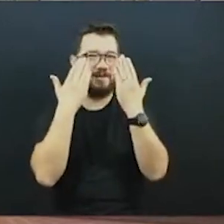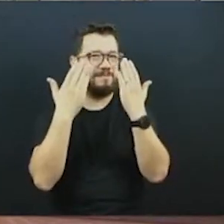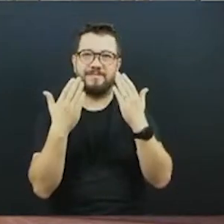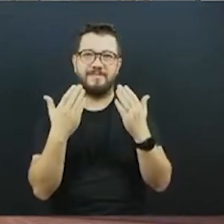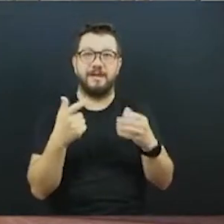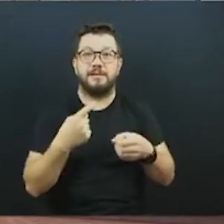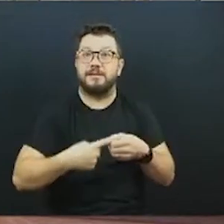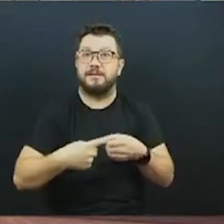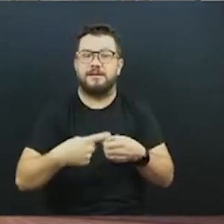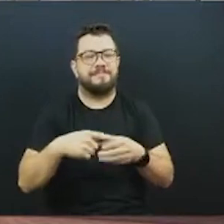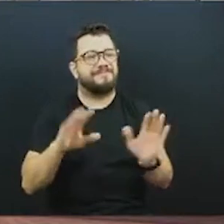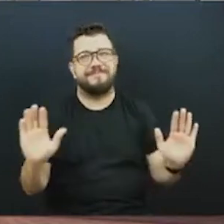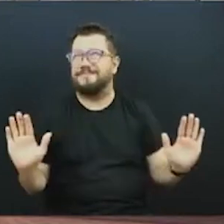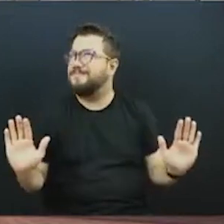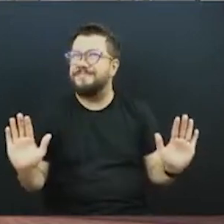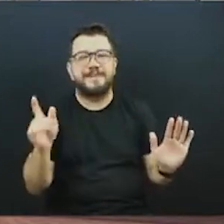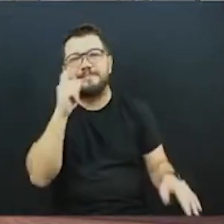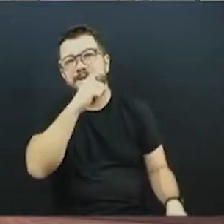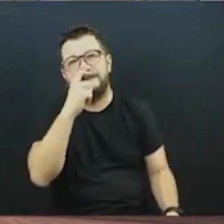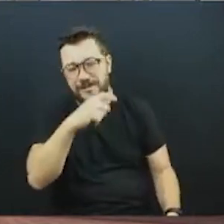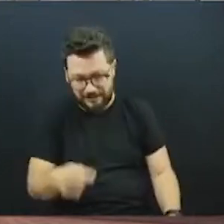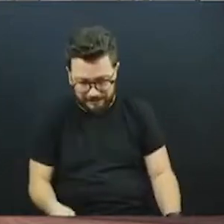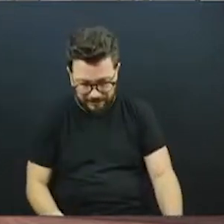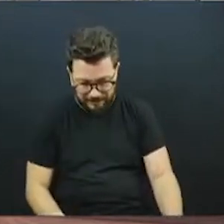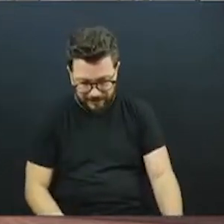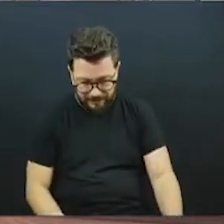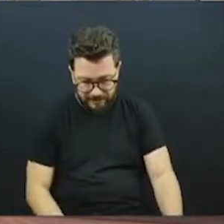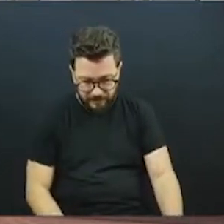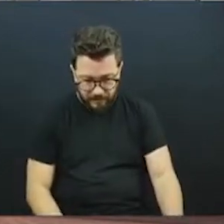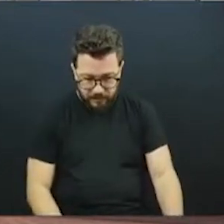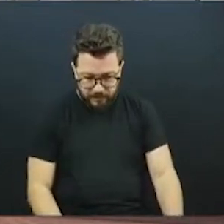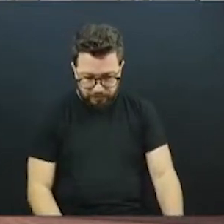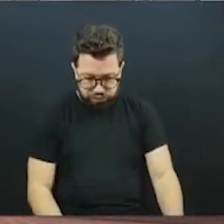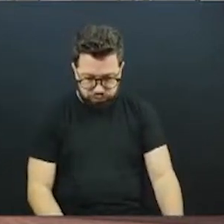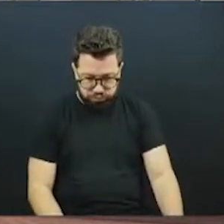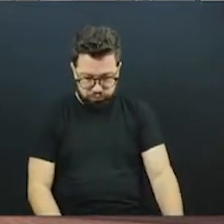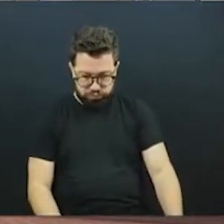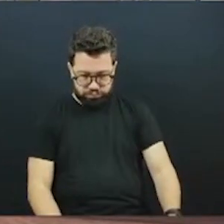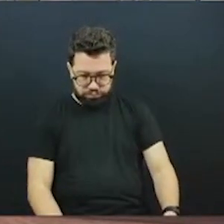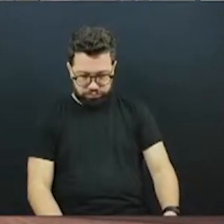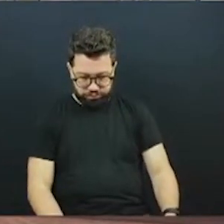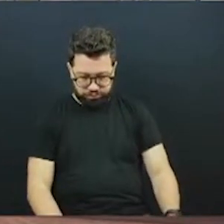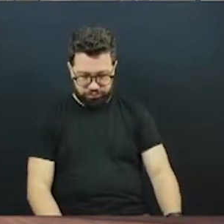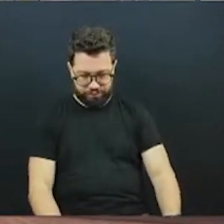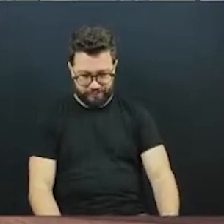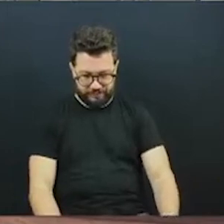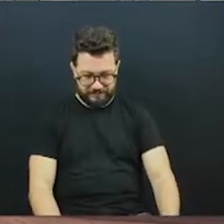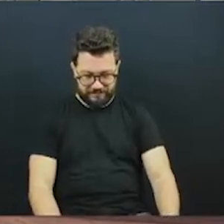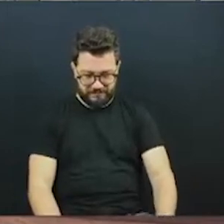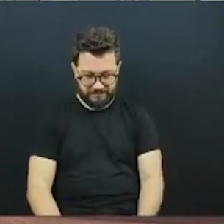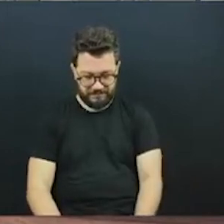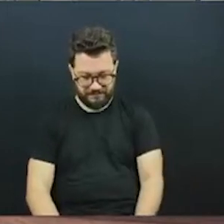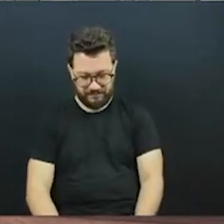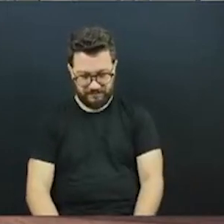mentira. É mentira. Se não gostam de Curitiba, fale que não gostamos. Acha o Curitiba ruim. Então, fala